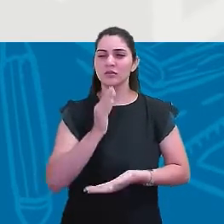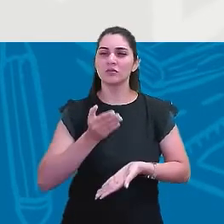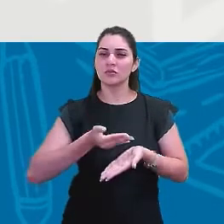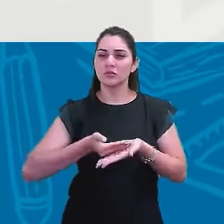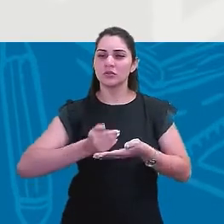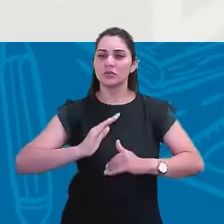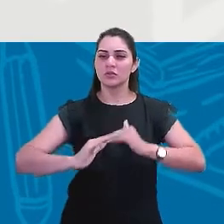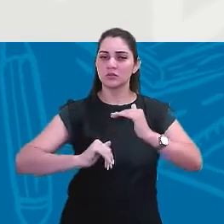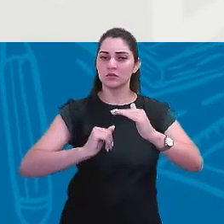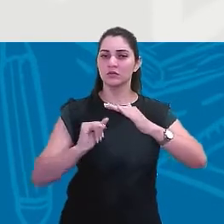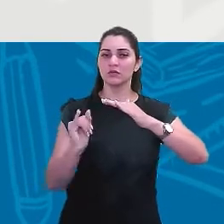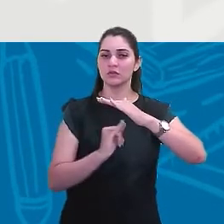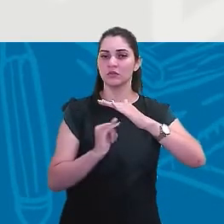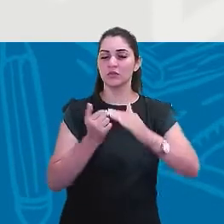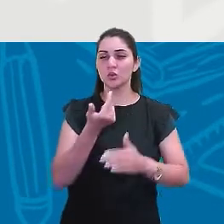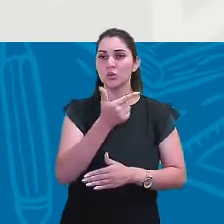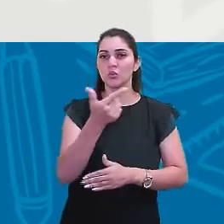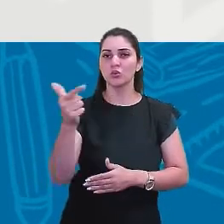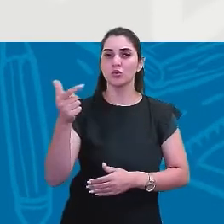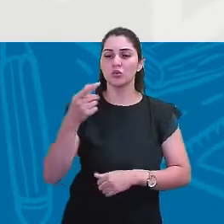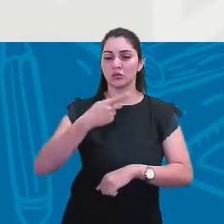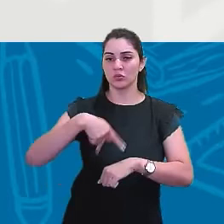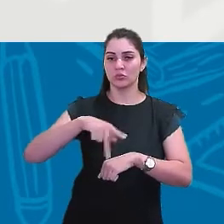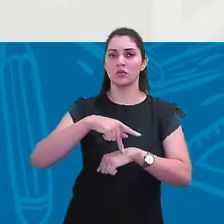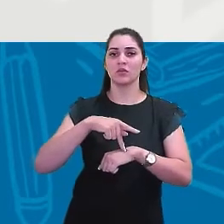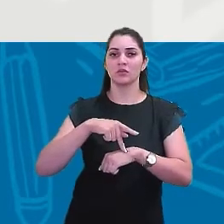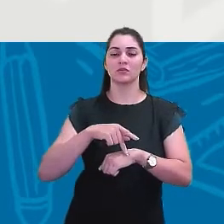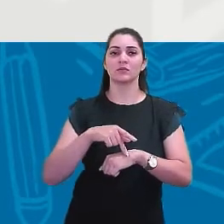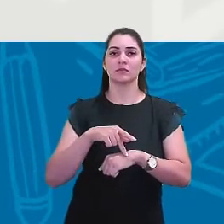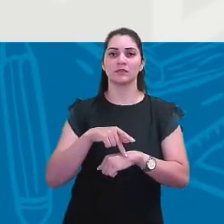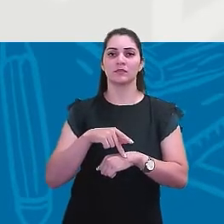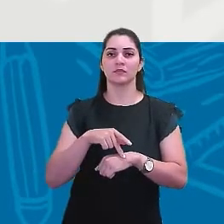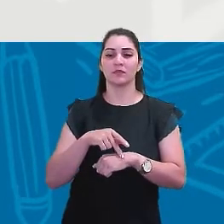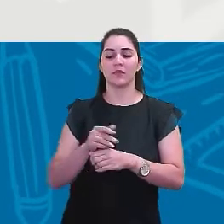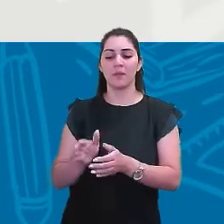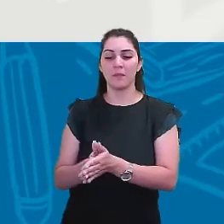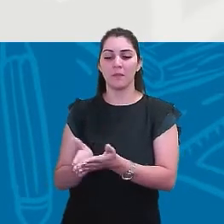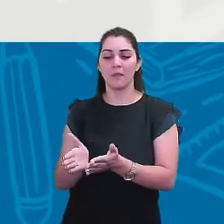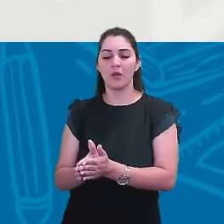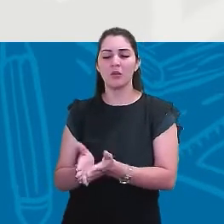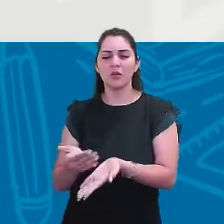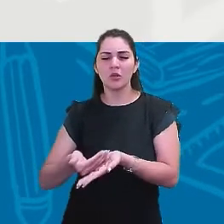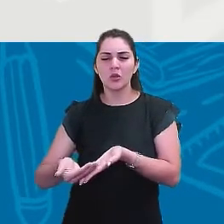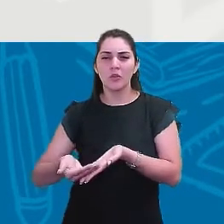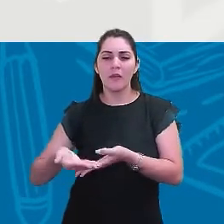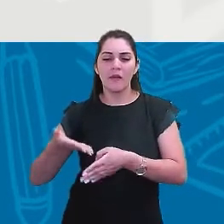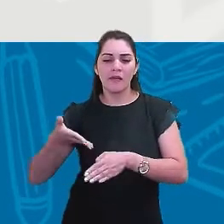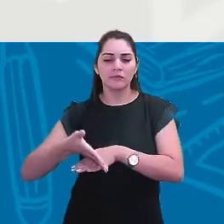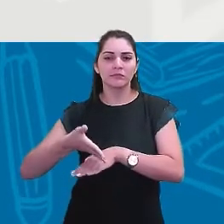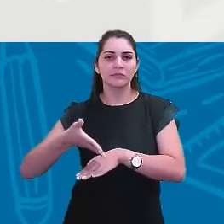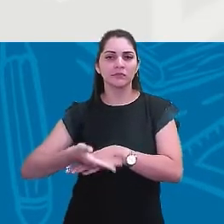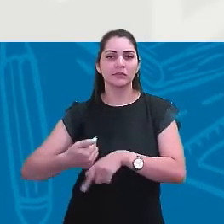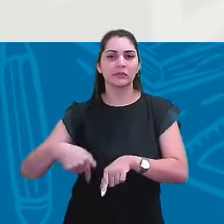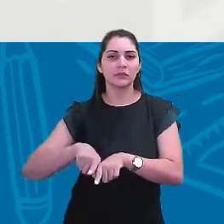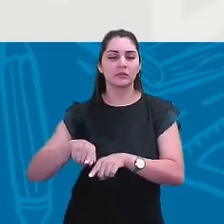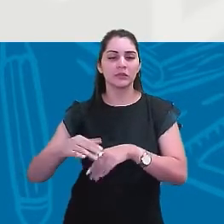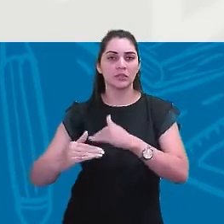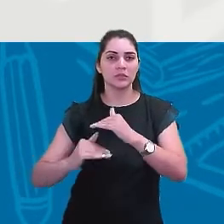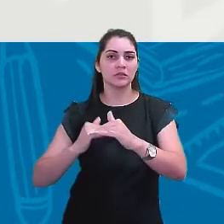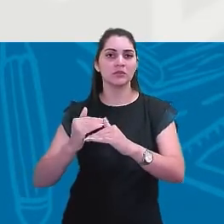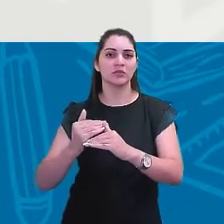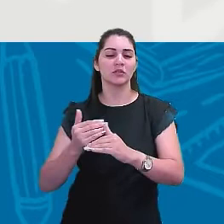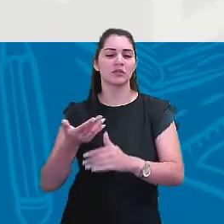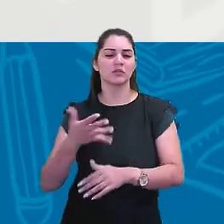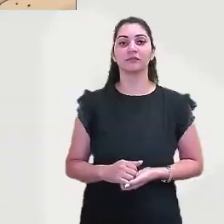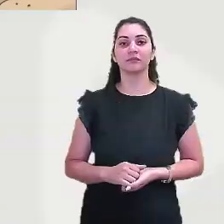E os outros países periféricos também, eles vão começar a entrar nesse processo a partir da década de 1940, de